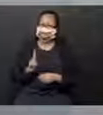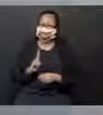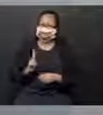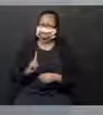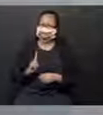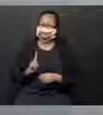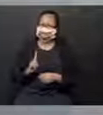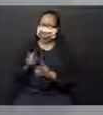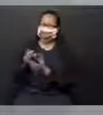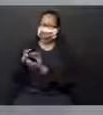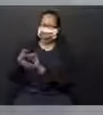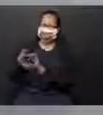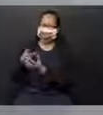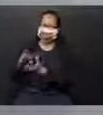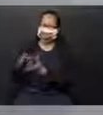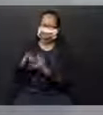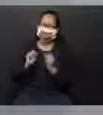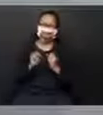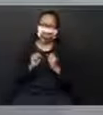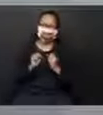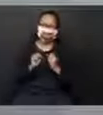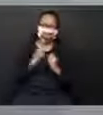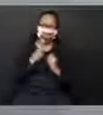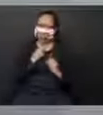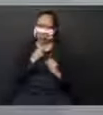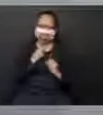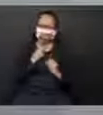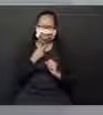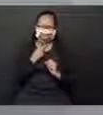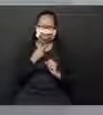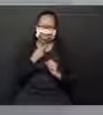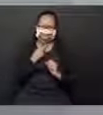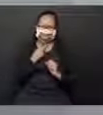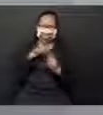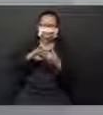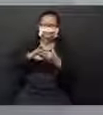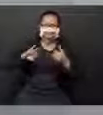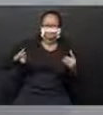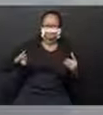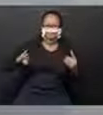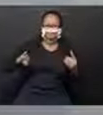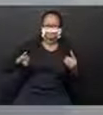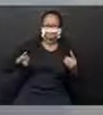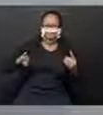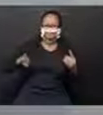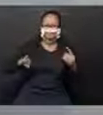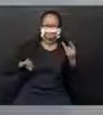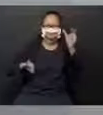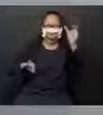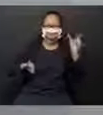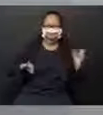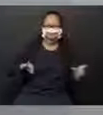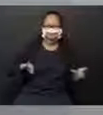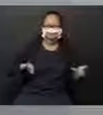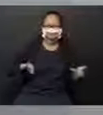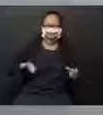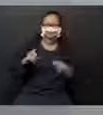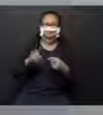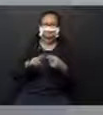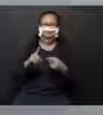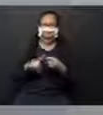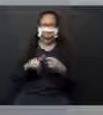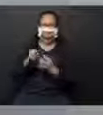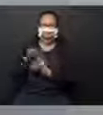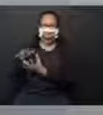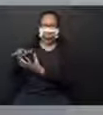acho que sombra não pode escapar. E vocês sabem por que ela não pode escapar? Porque sombra não tem vida